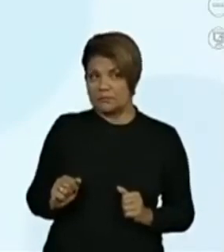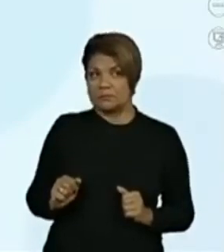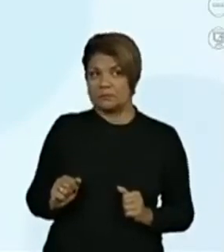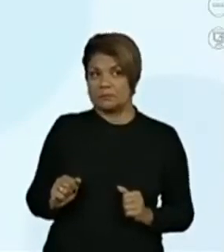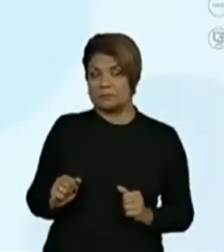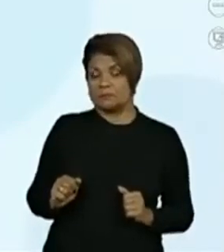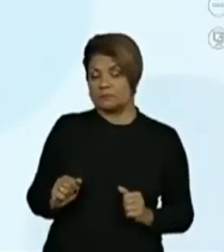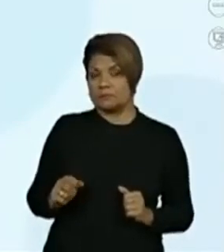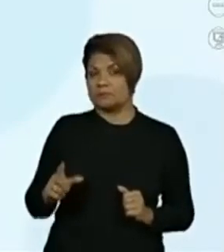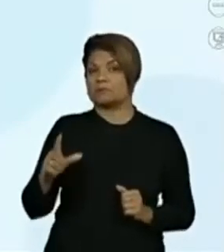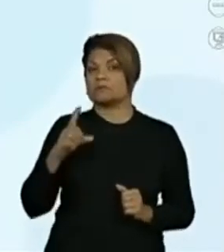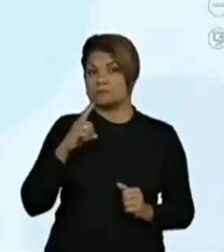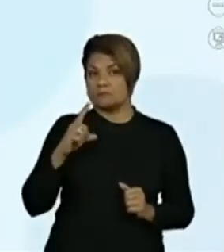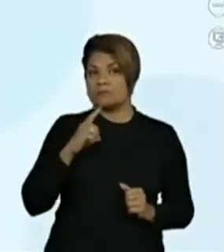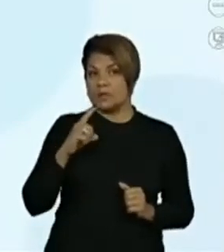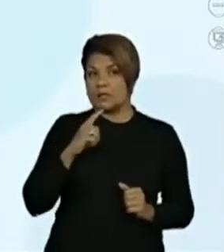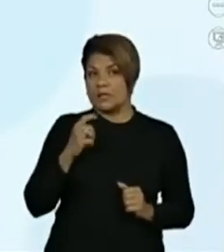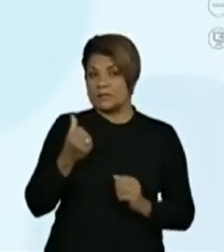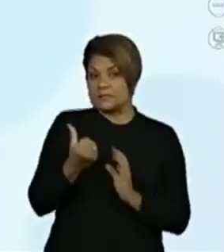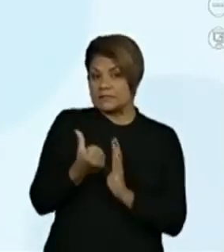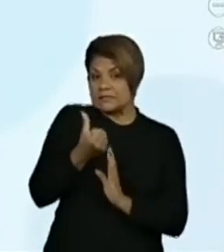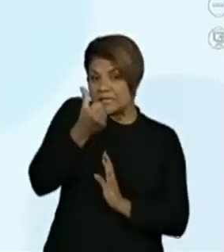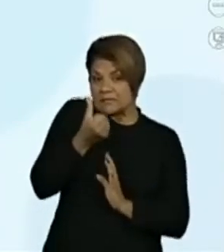Está na sexta ordem.